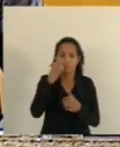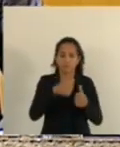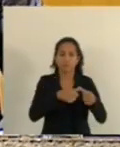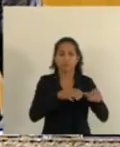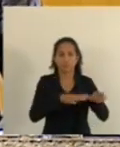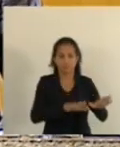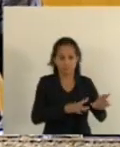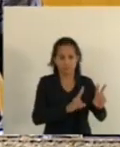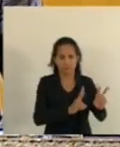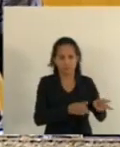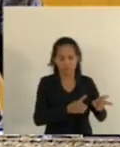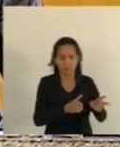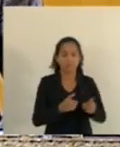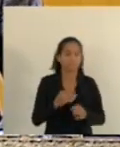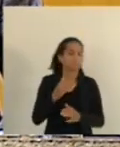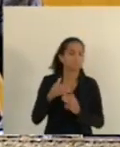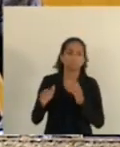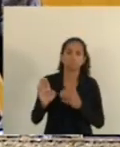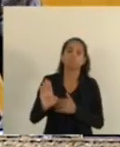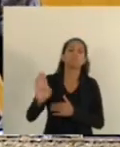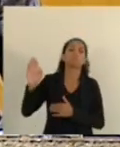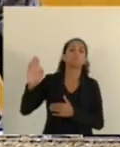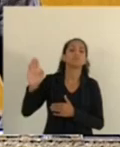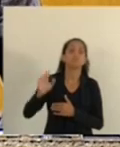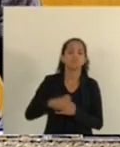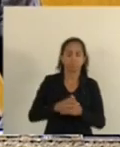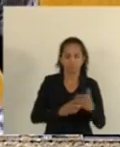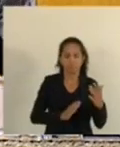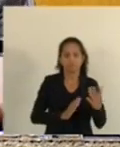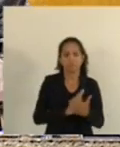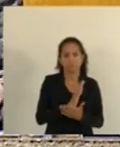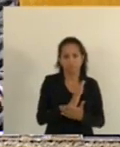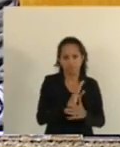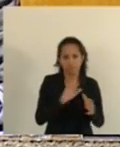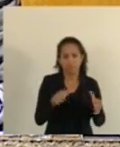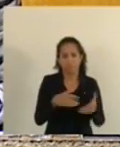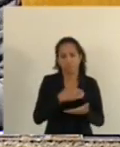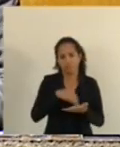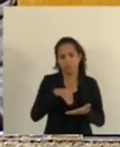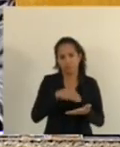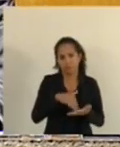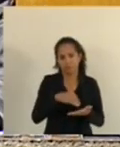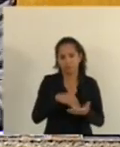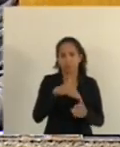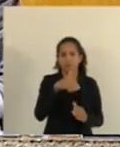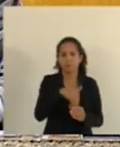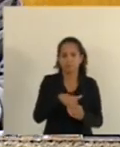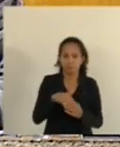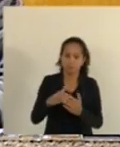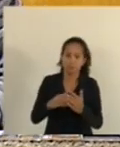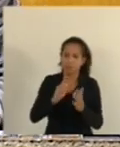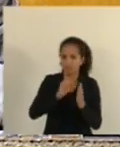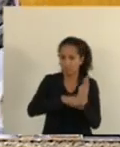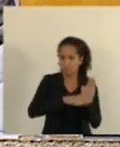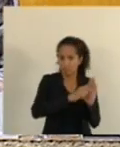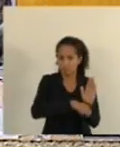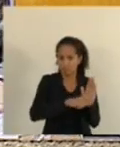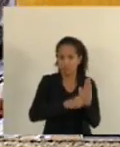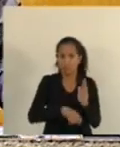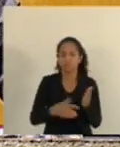Permaneça Como estão Os contrários Se manifestem Aprovado A secretaria Para extração Dos autógrafos